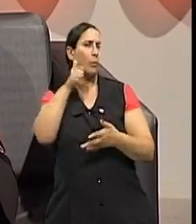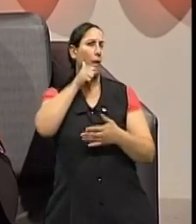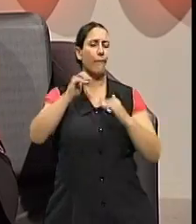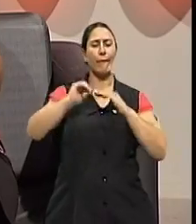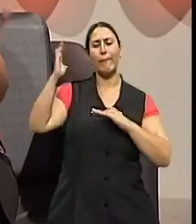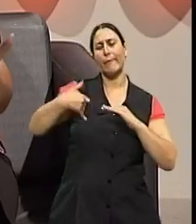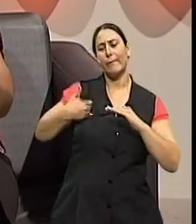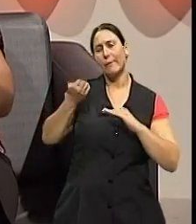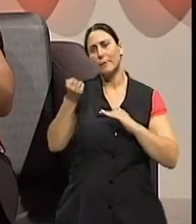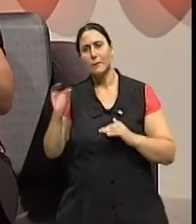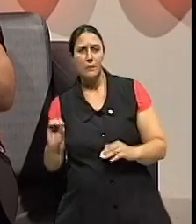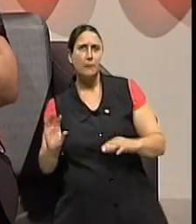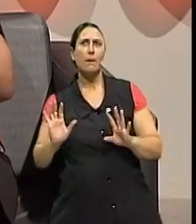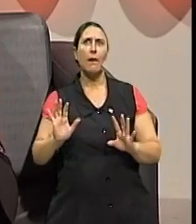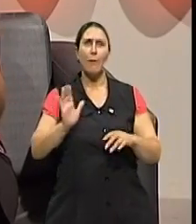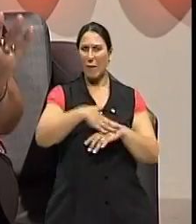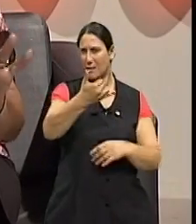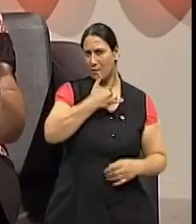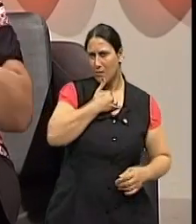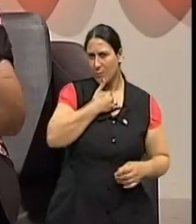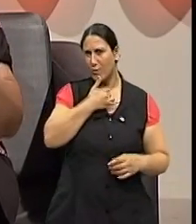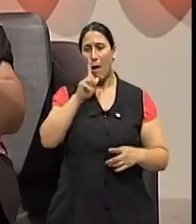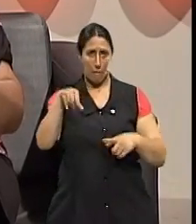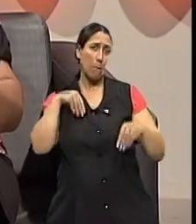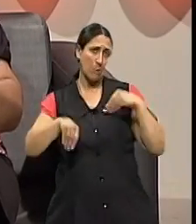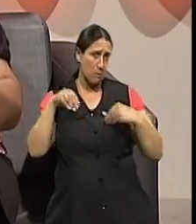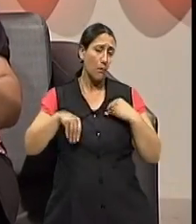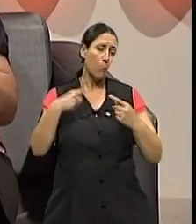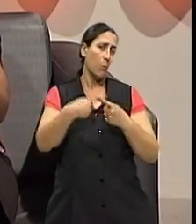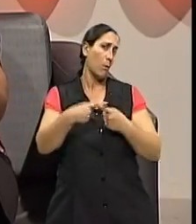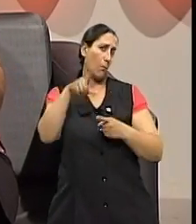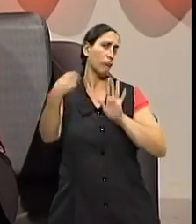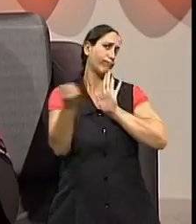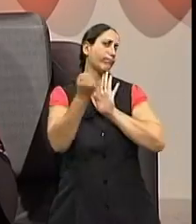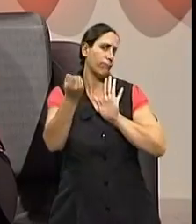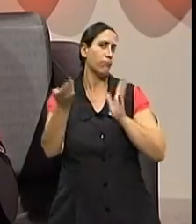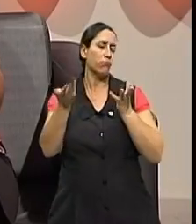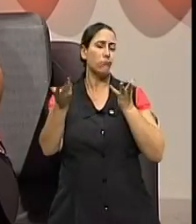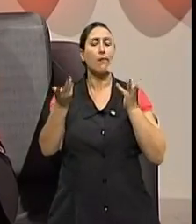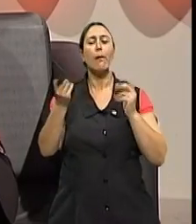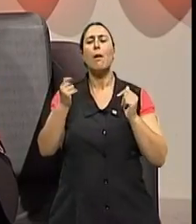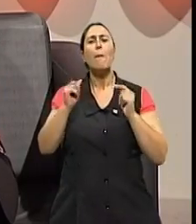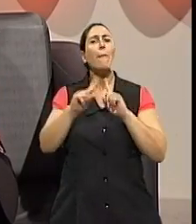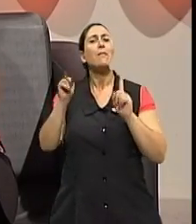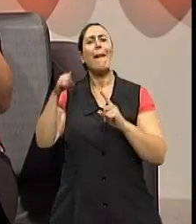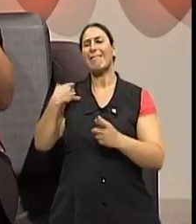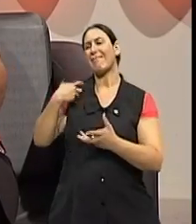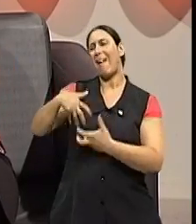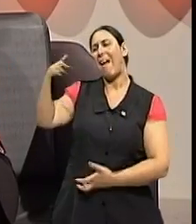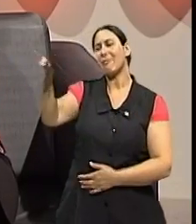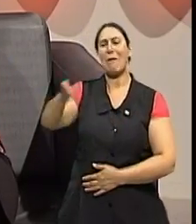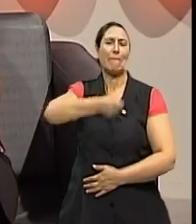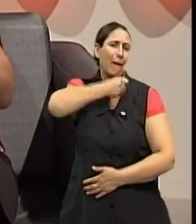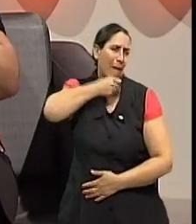60, está mais triste? Já é depressão, que é um rótulo, né? Ou é da idade? Ela está velha, ela